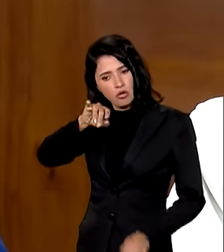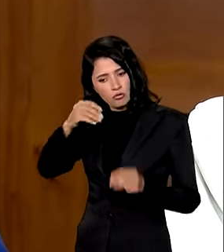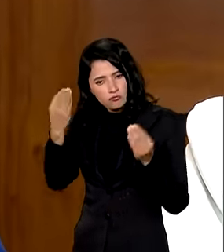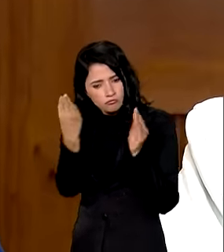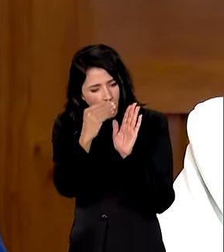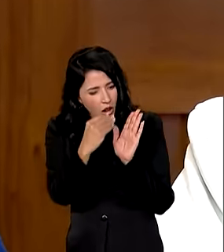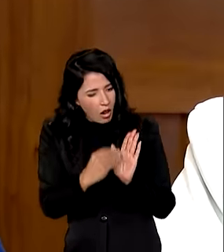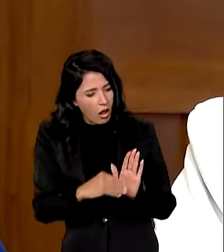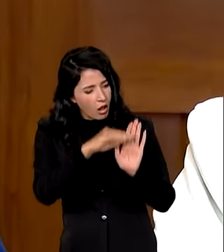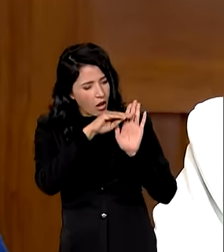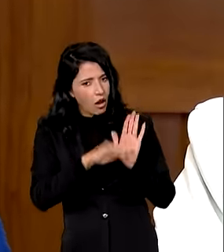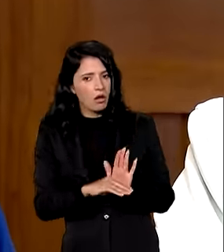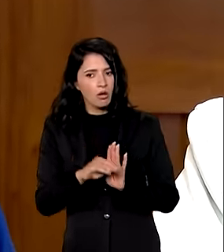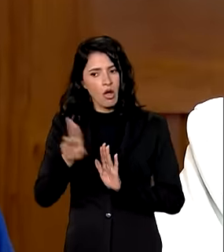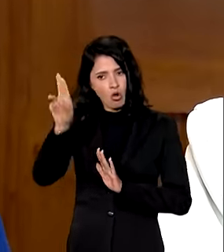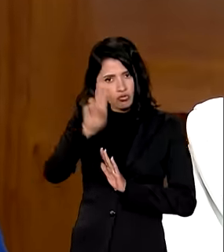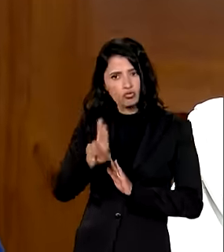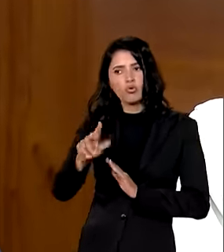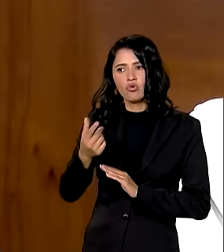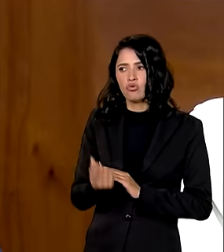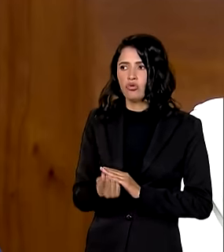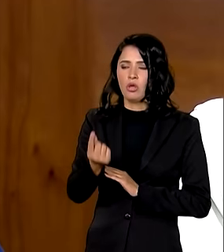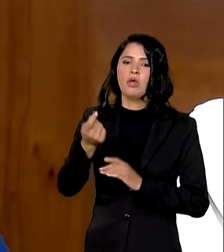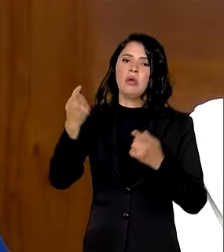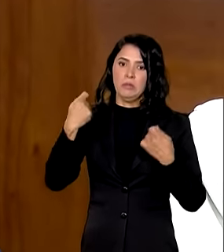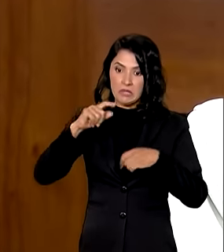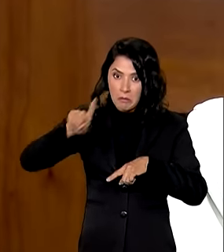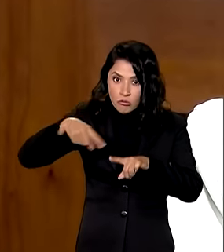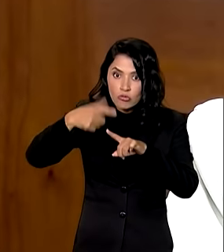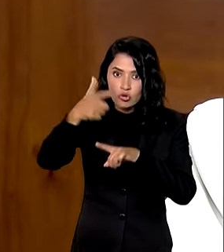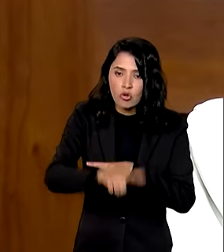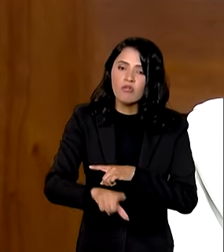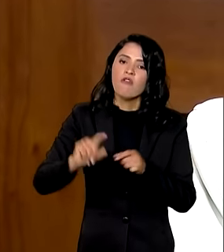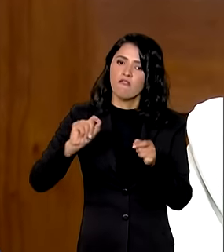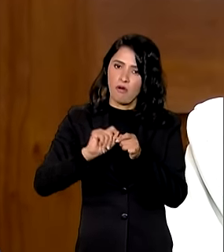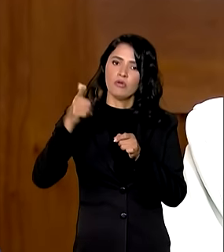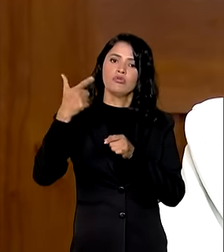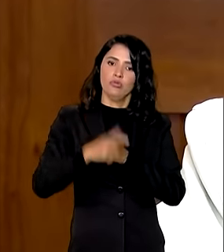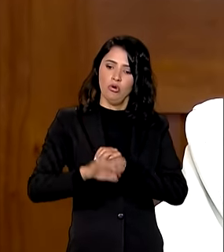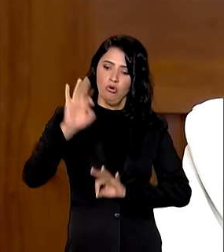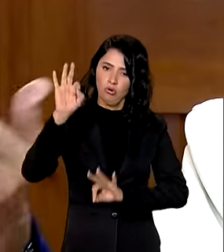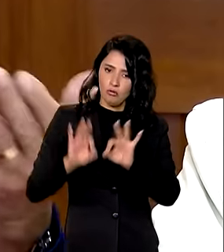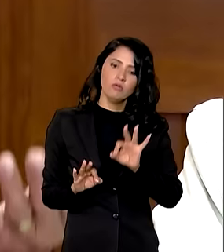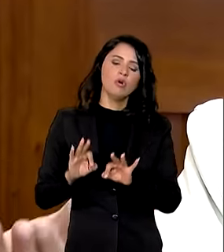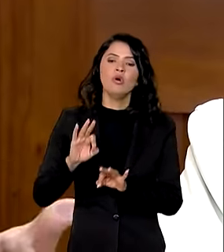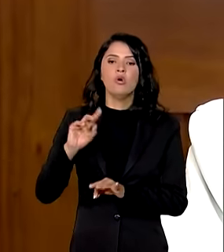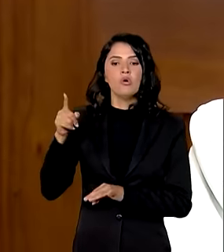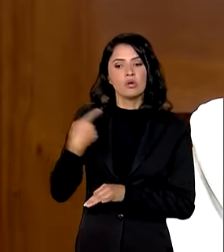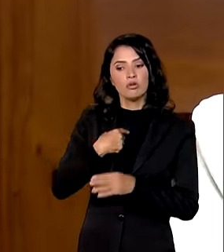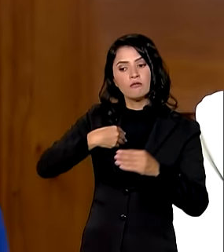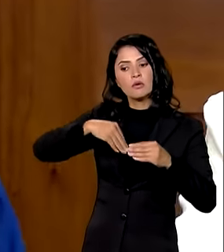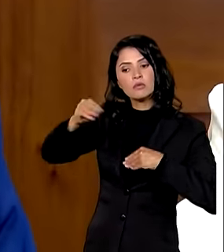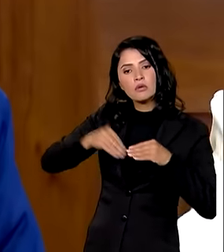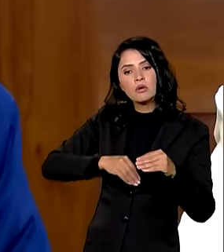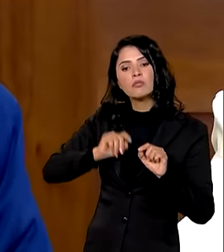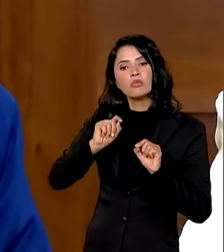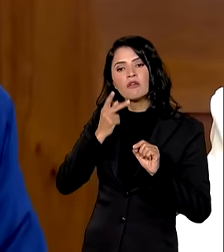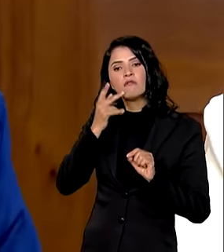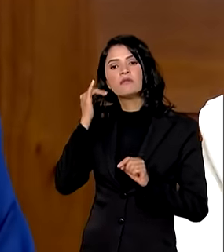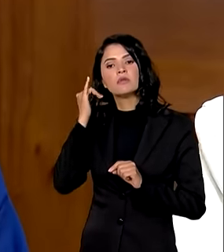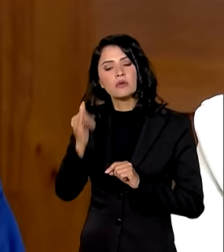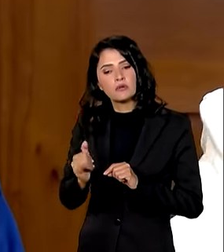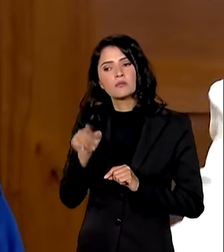aplicou o dinheiro aí tem necessidade de mais outro plano faz outro plano o que nós flexibilizamos é dizer